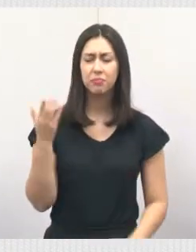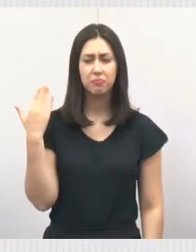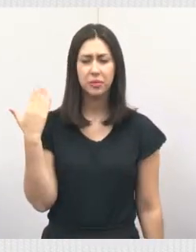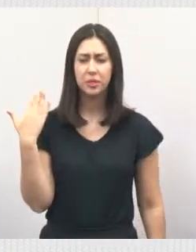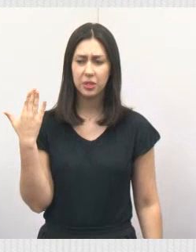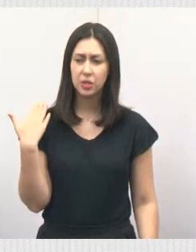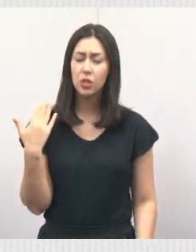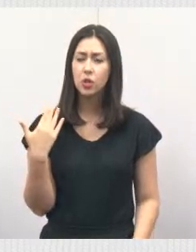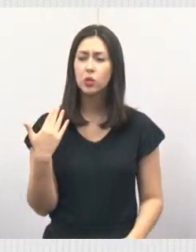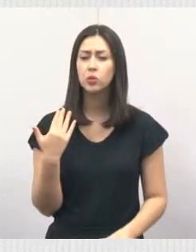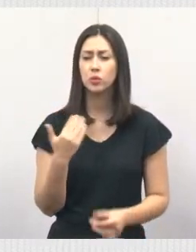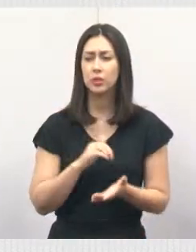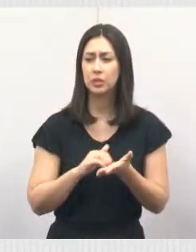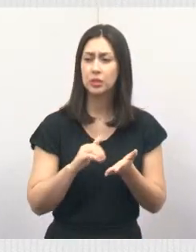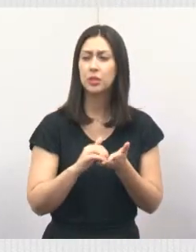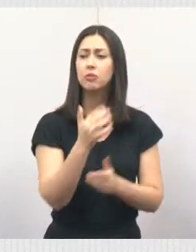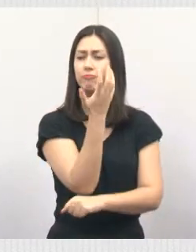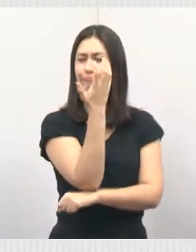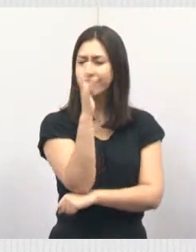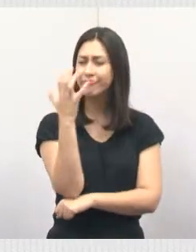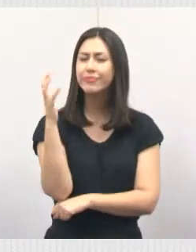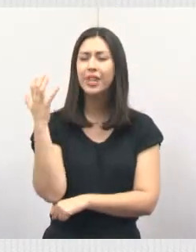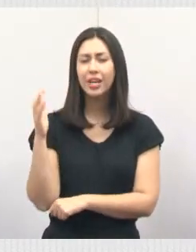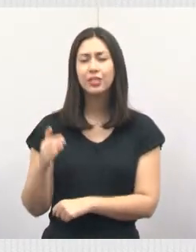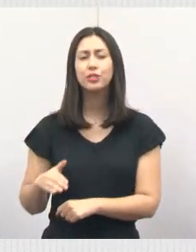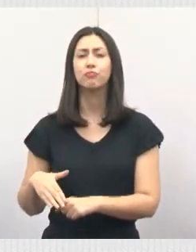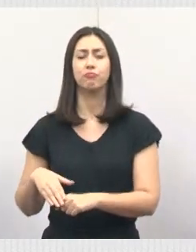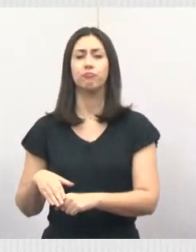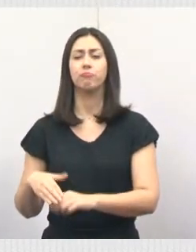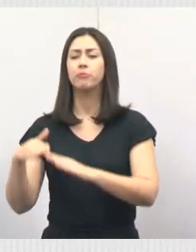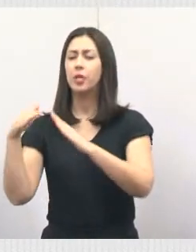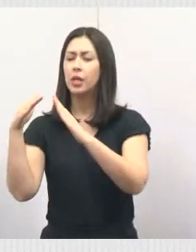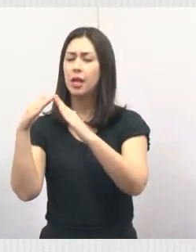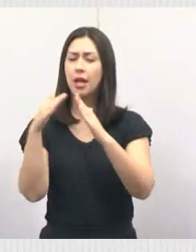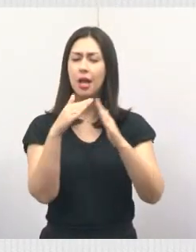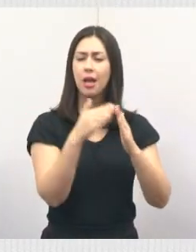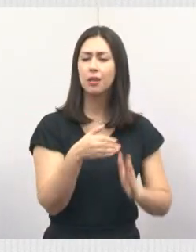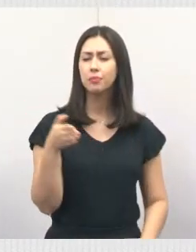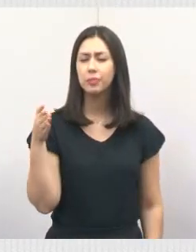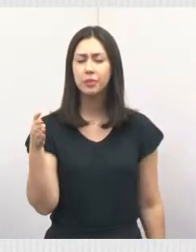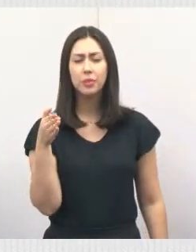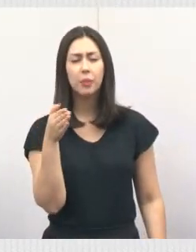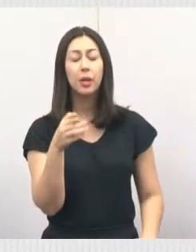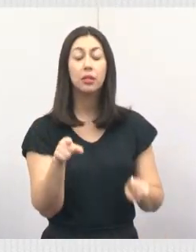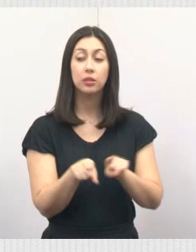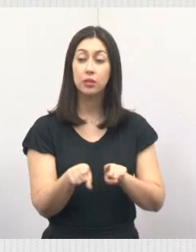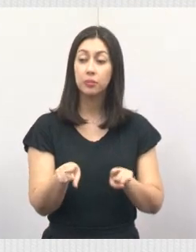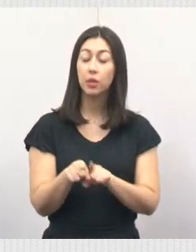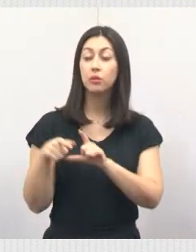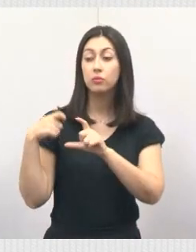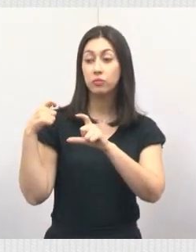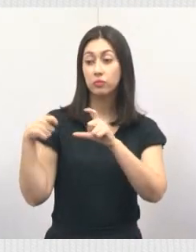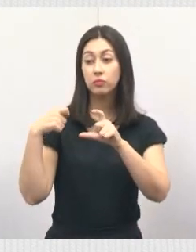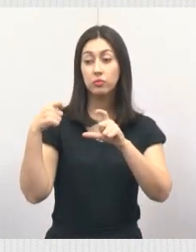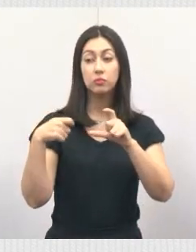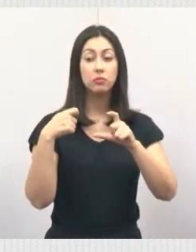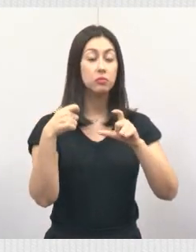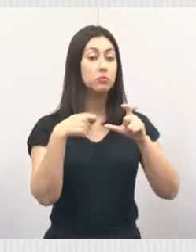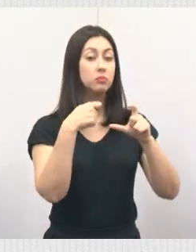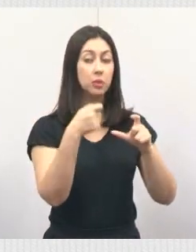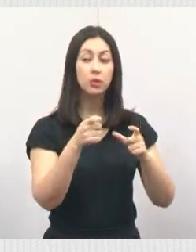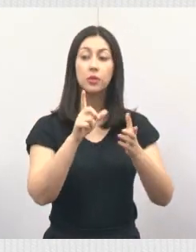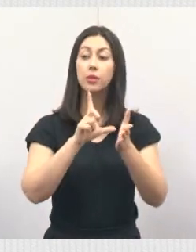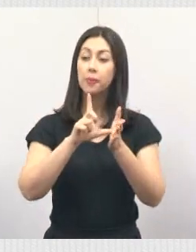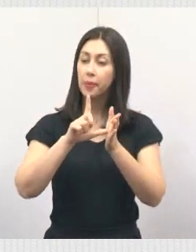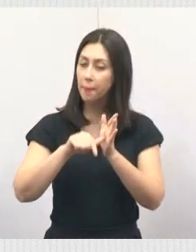o trabalho do pessoal do meio ambiente fazendo abordagem de casa em casa, aí a Ana filmando novamente, depois do